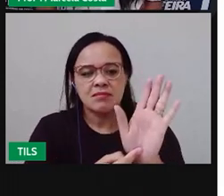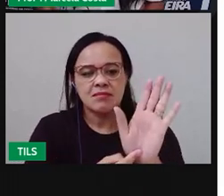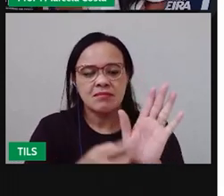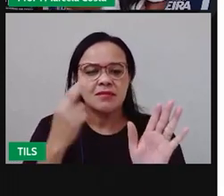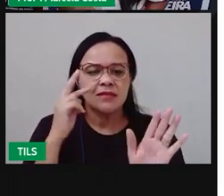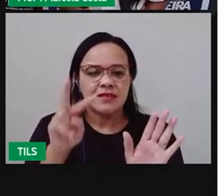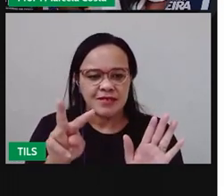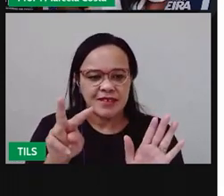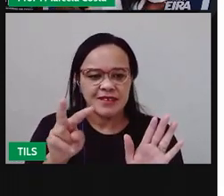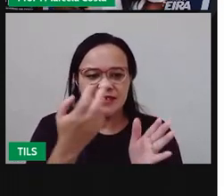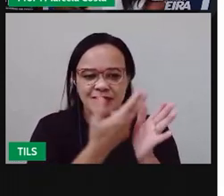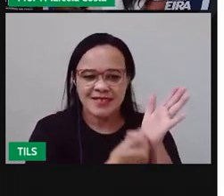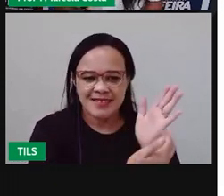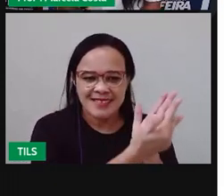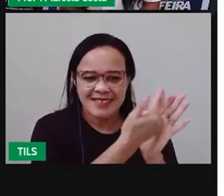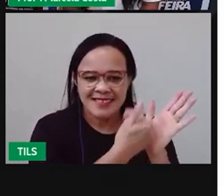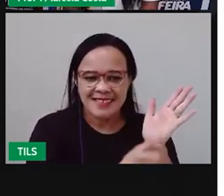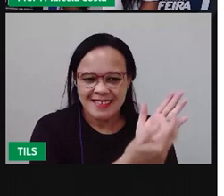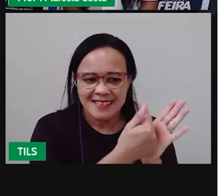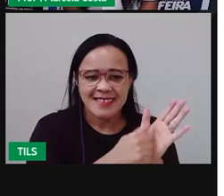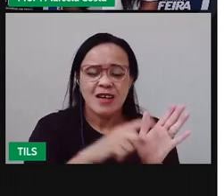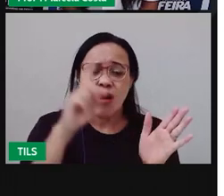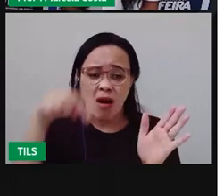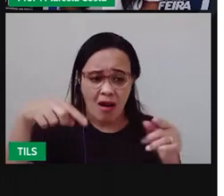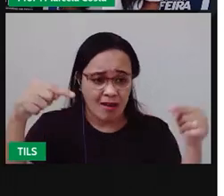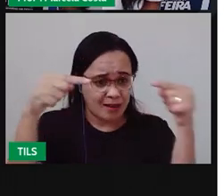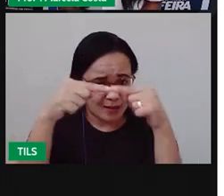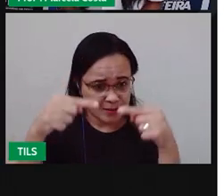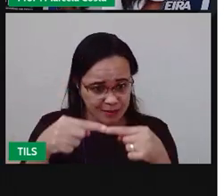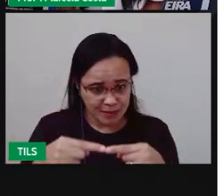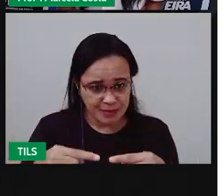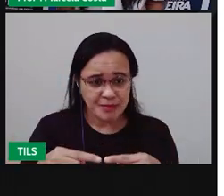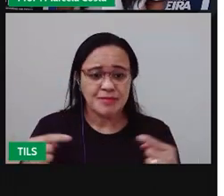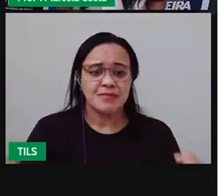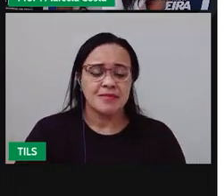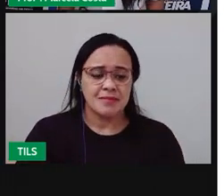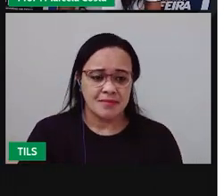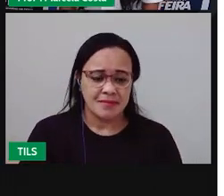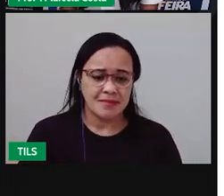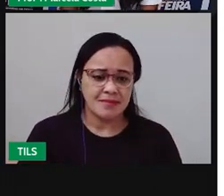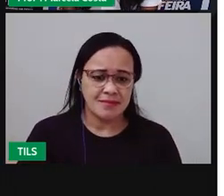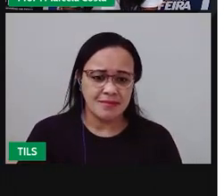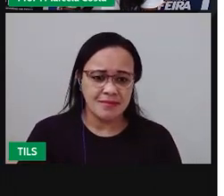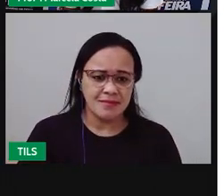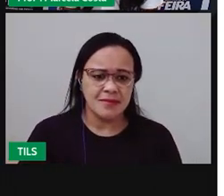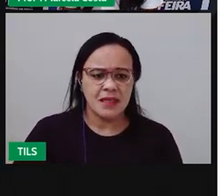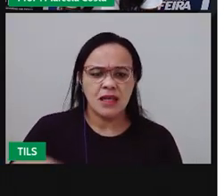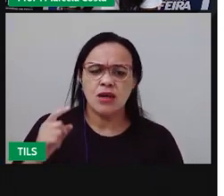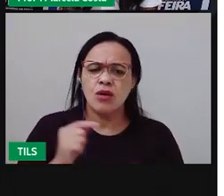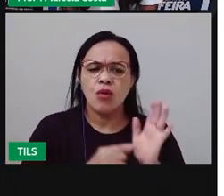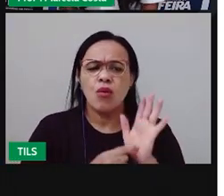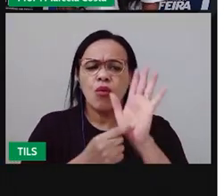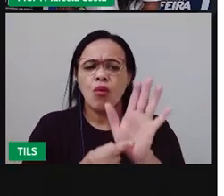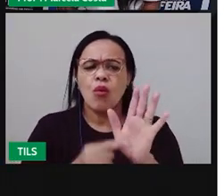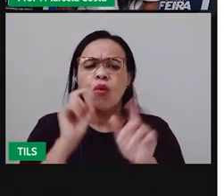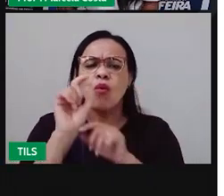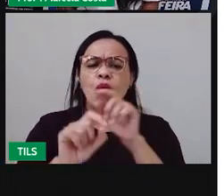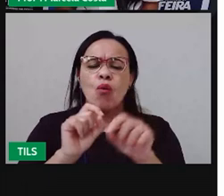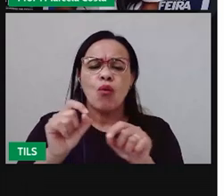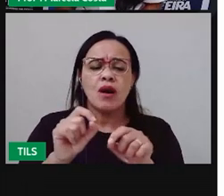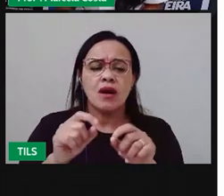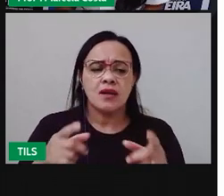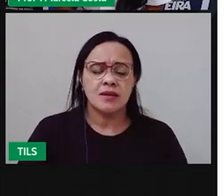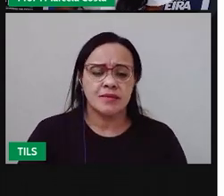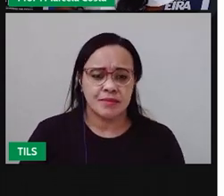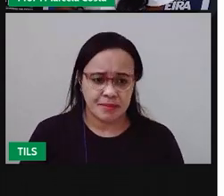Olha essa xilogravura. O é que ela tá representando? Lembrem-se,